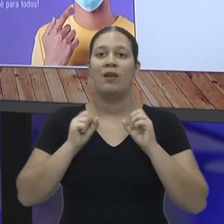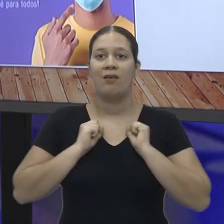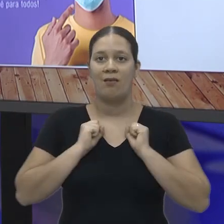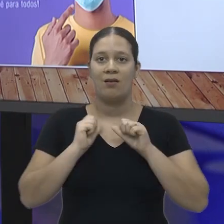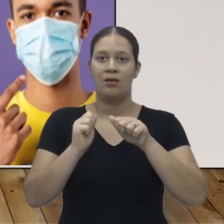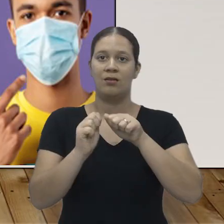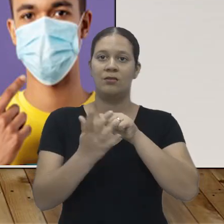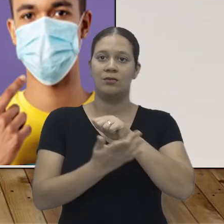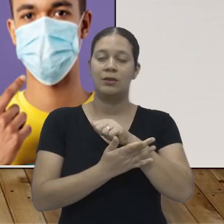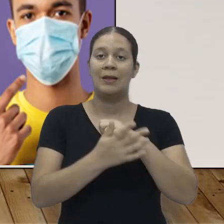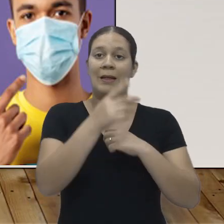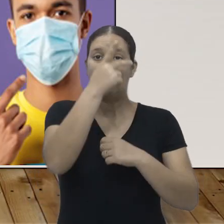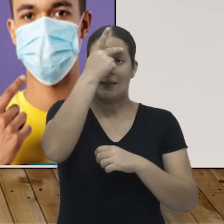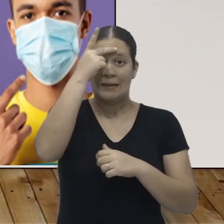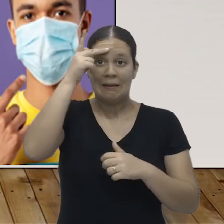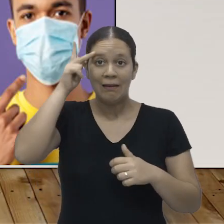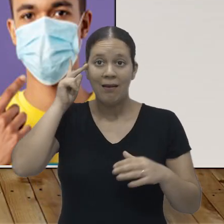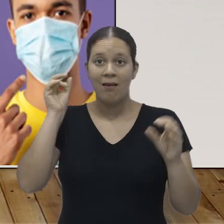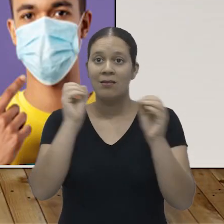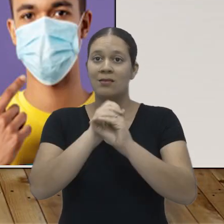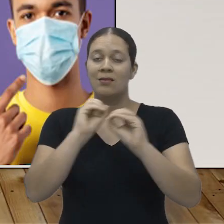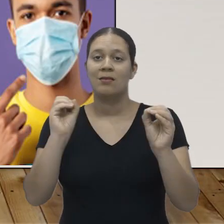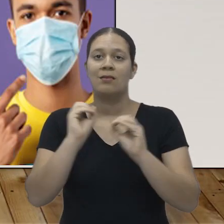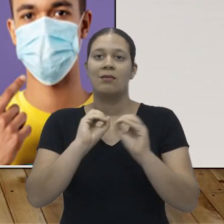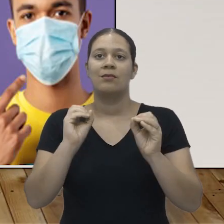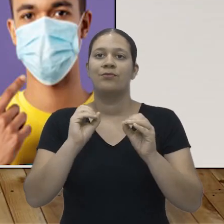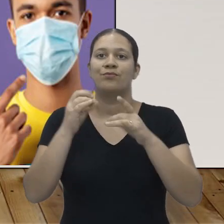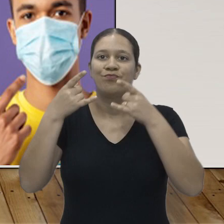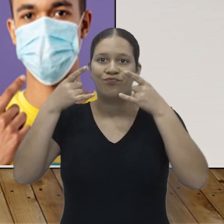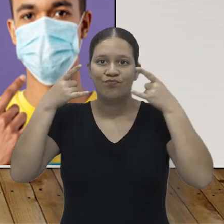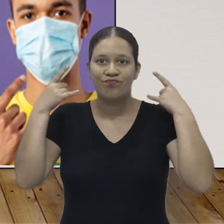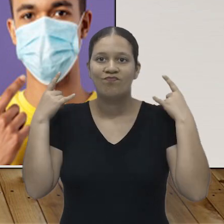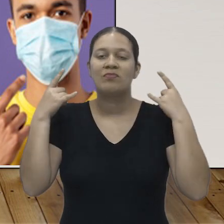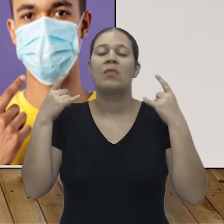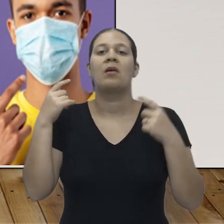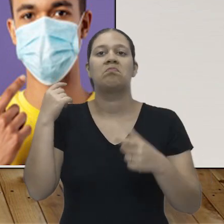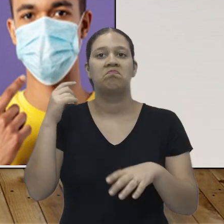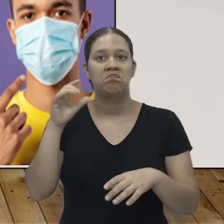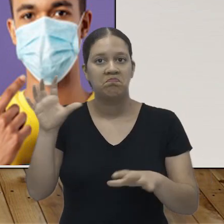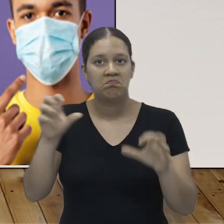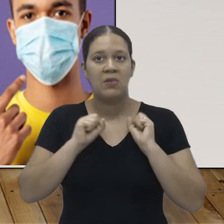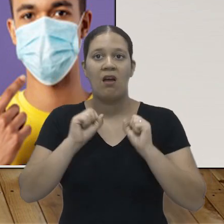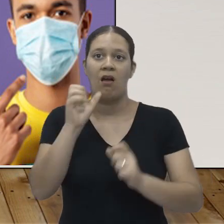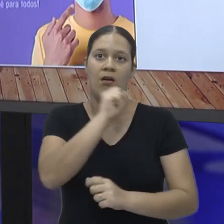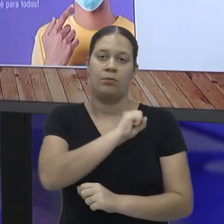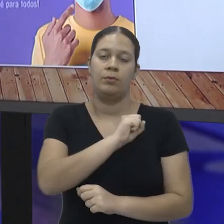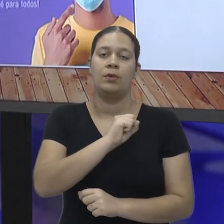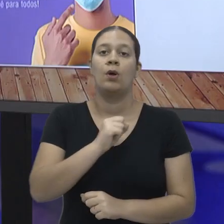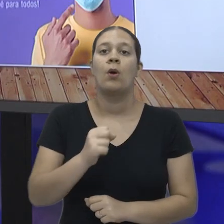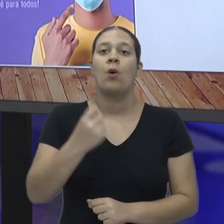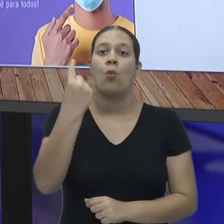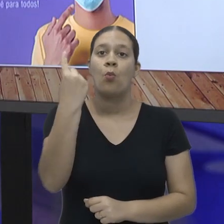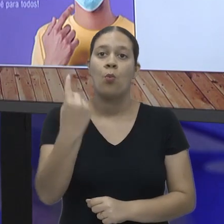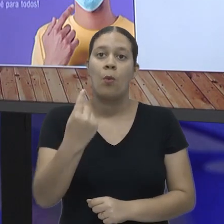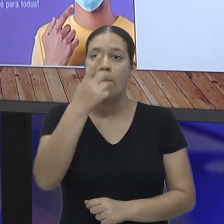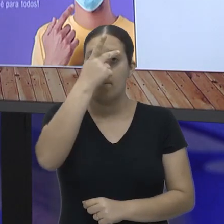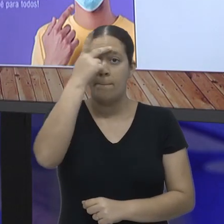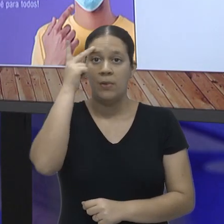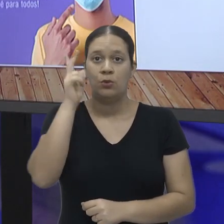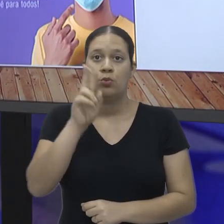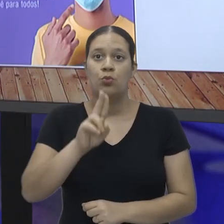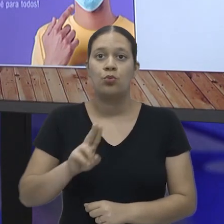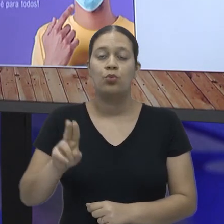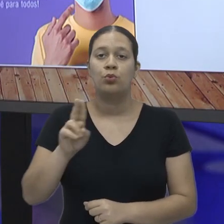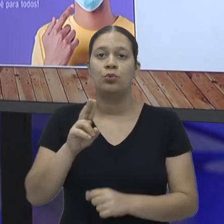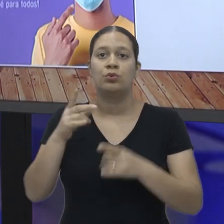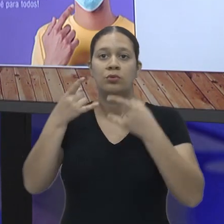contágio. Então, a gente vê que quando ninguém usa máscara, a chance de contágio é muito alta. Quando uma